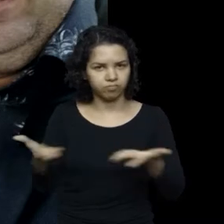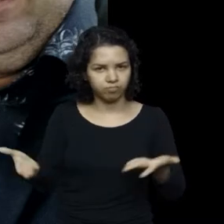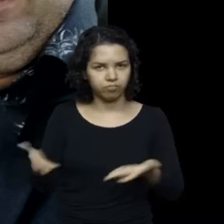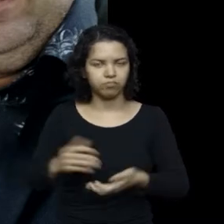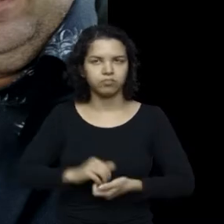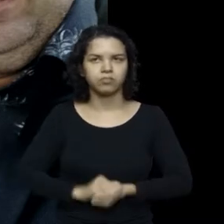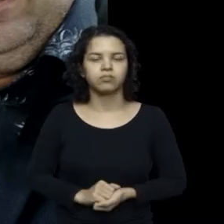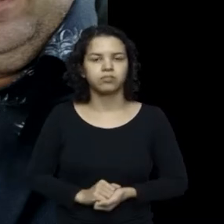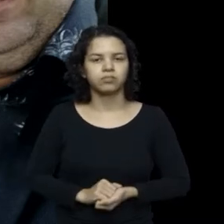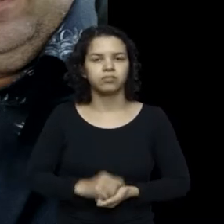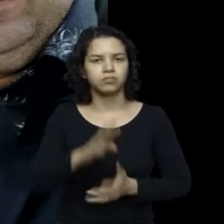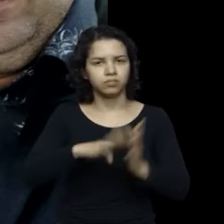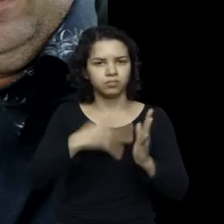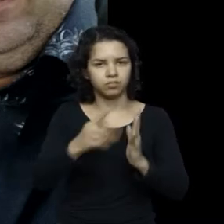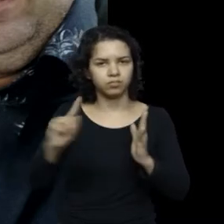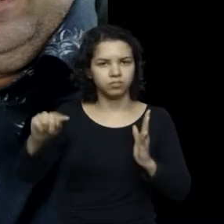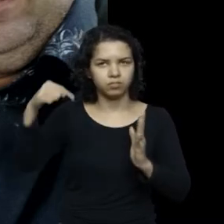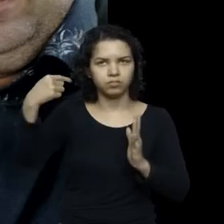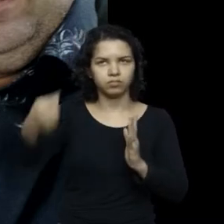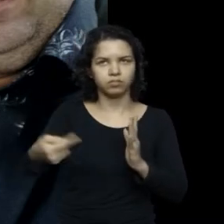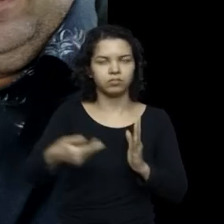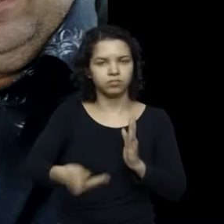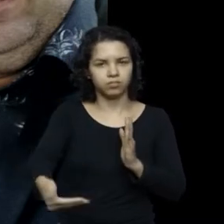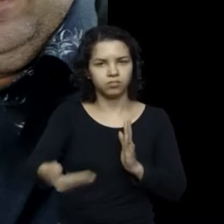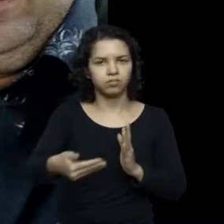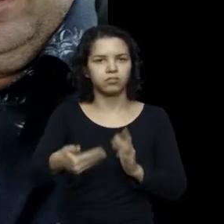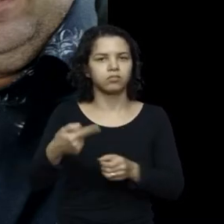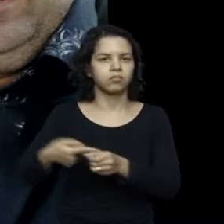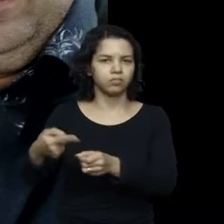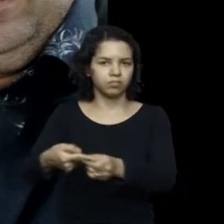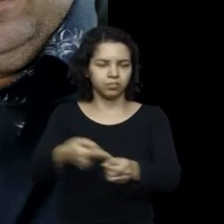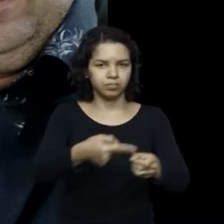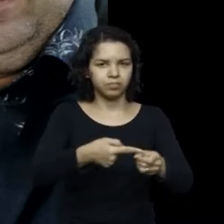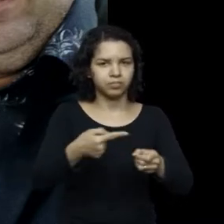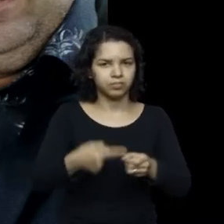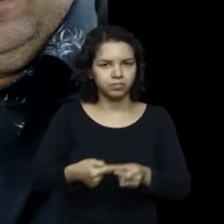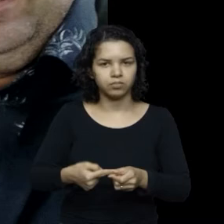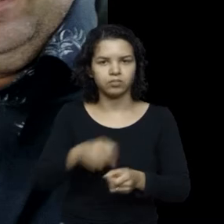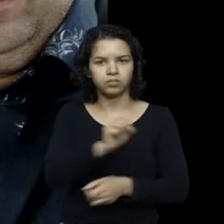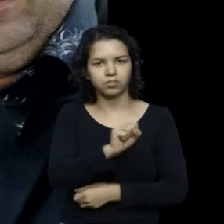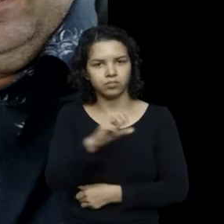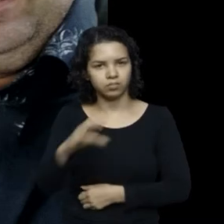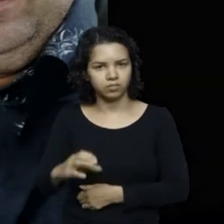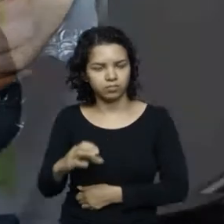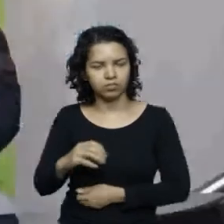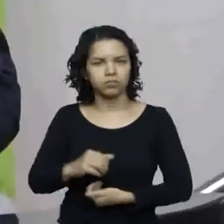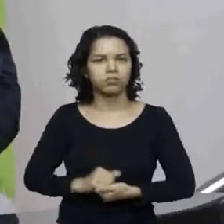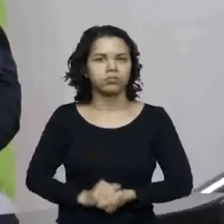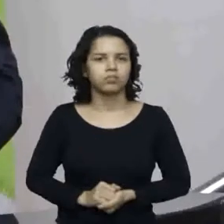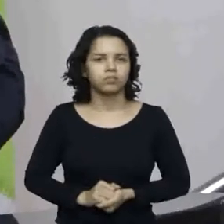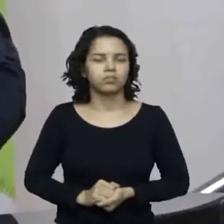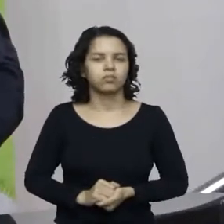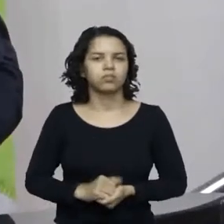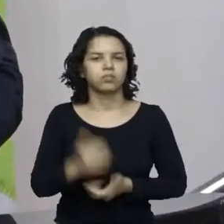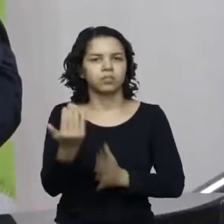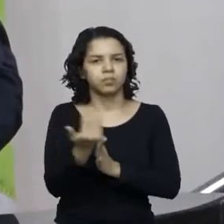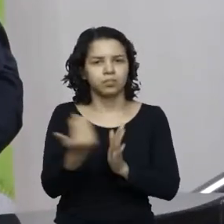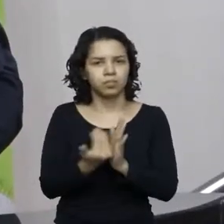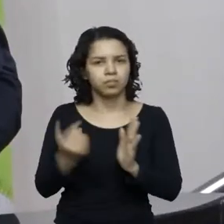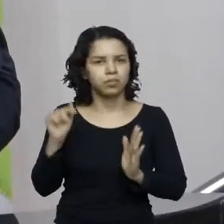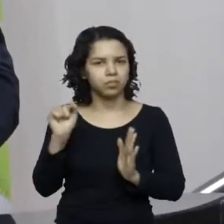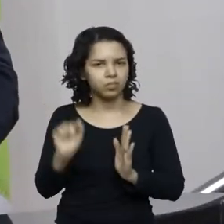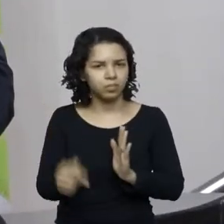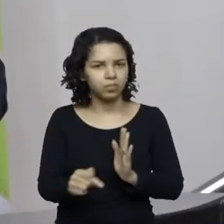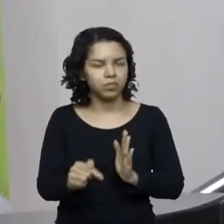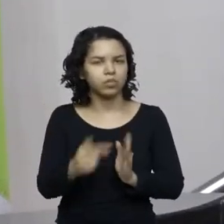próximas agendas já, em todos os municípios de Santa Catarina, seja qual, através do Plano Mil ou de outra forma possível, um governo de